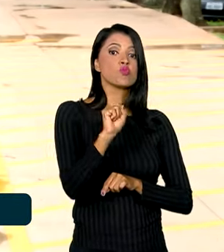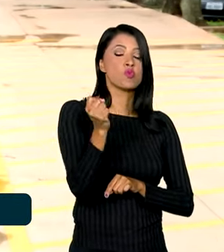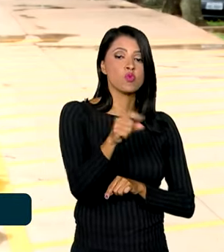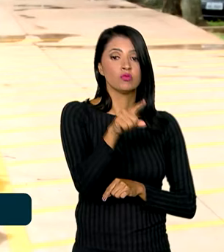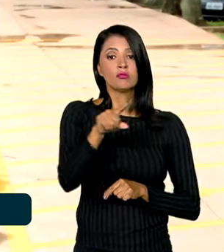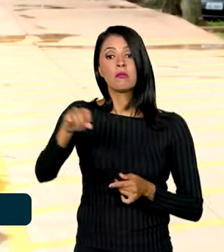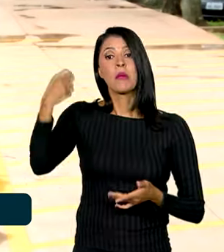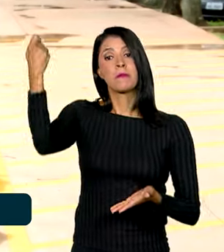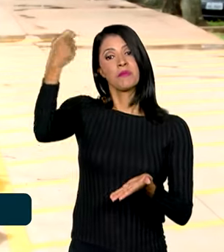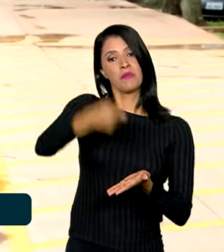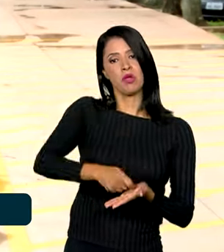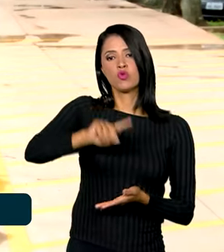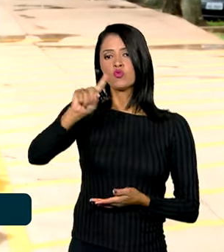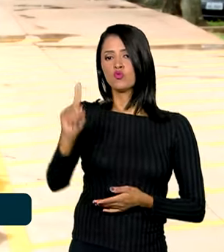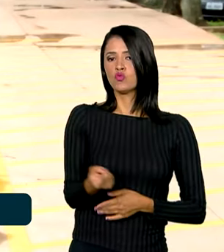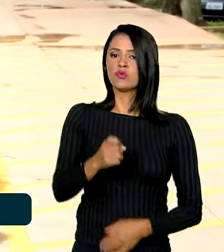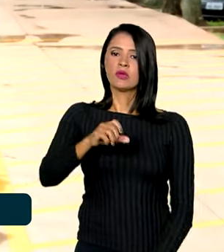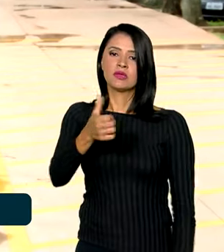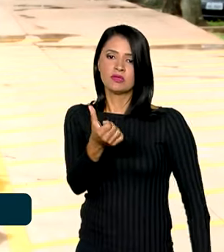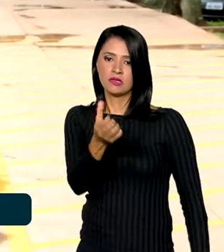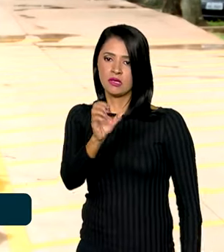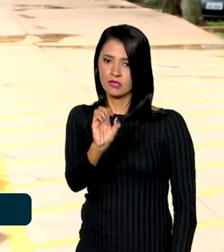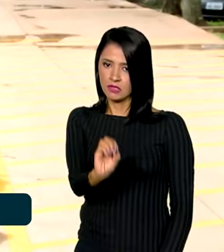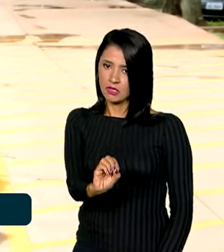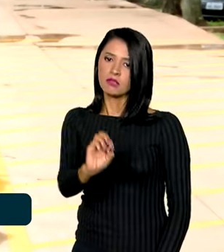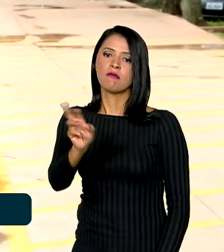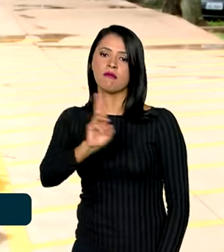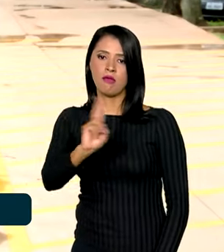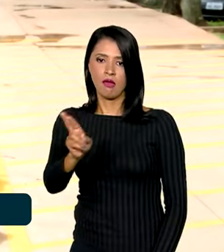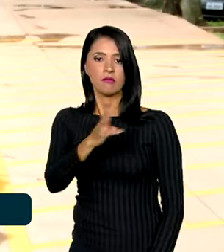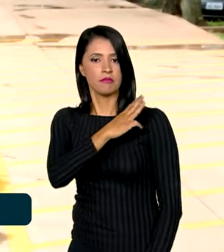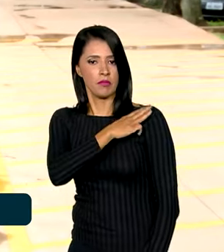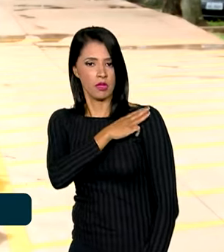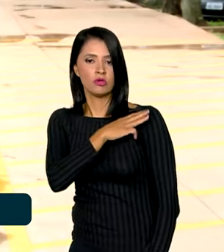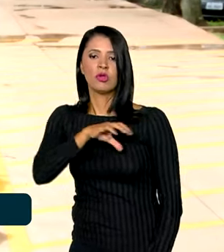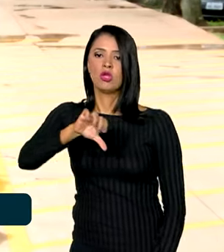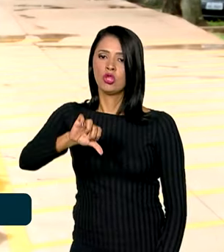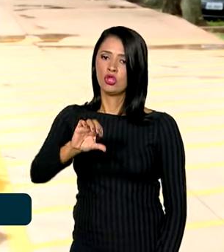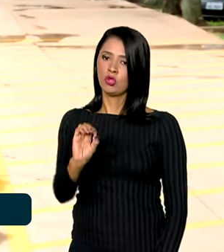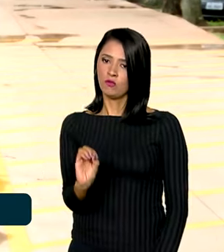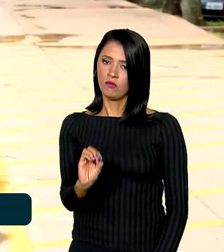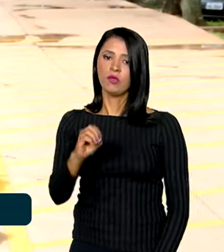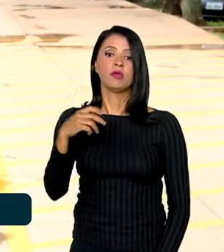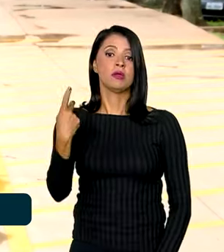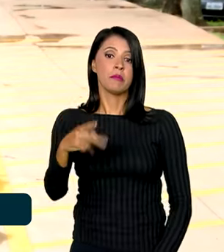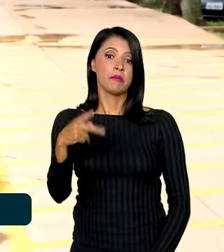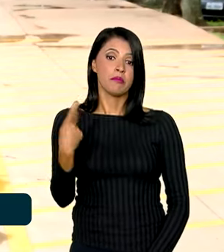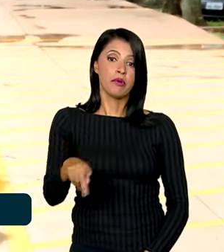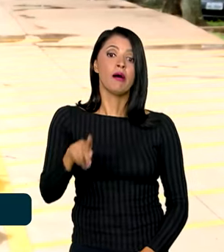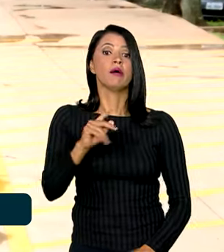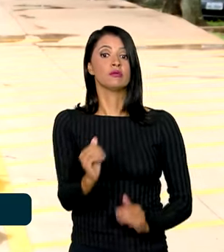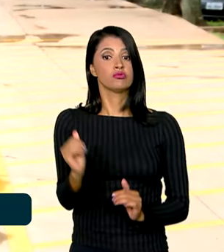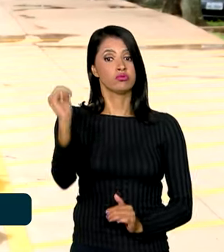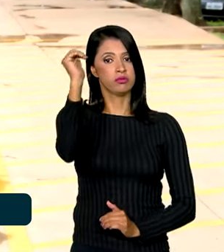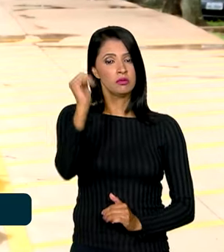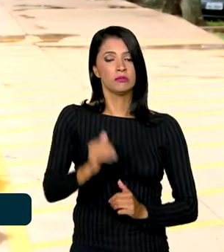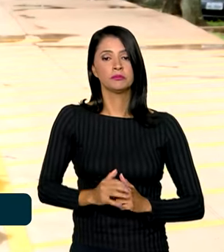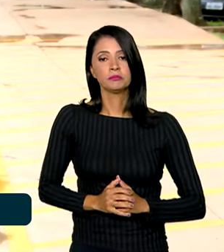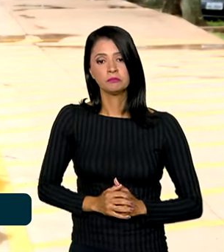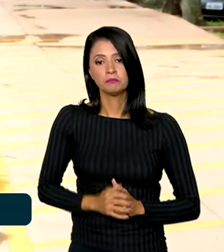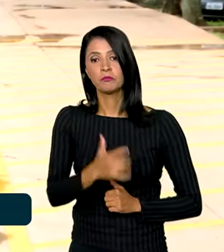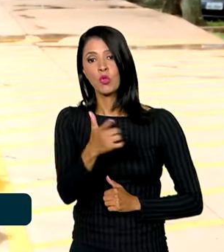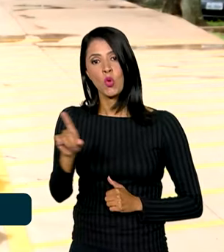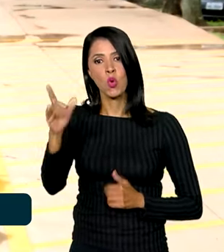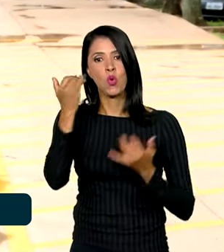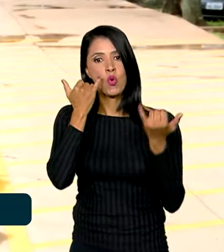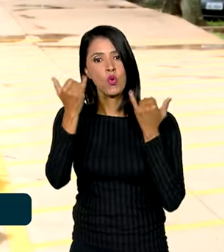é única. R$ 60,00 para cargos de nível médio e R$,00 para cargos de nível superior. Outra